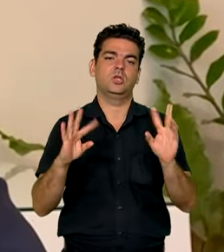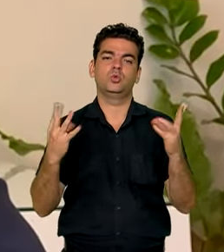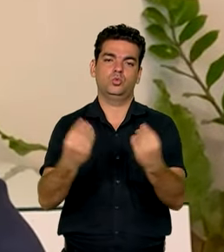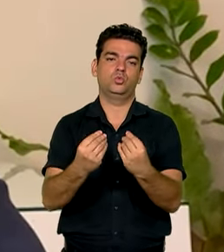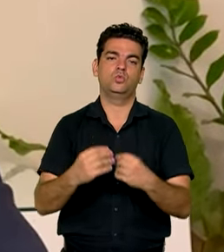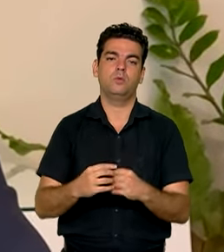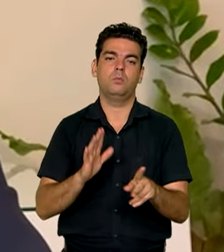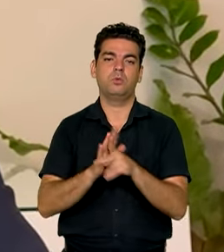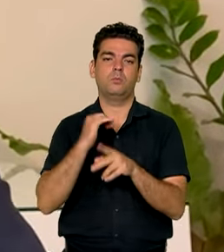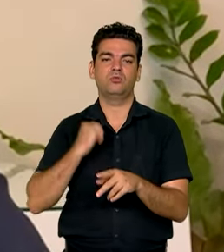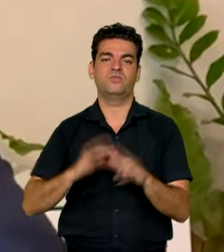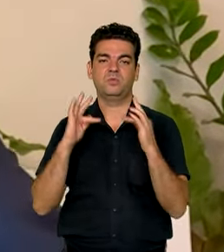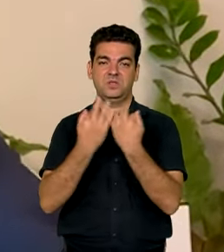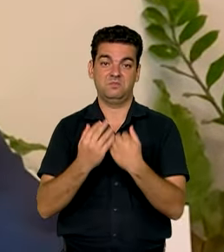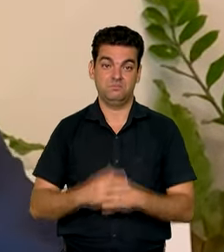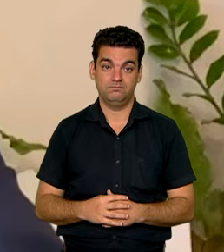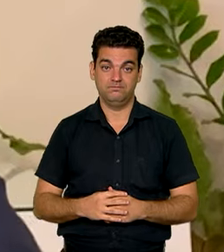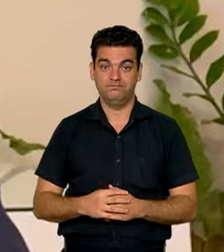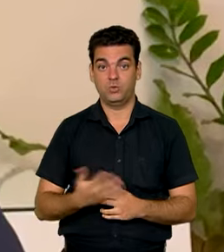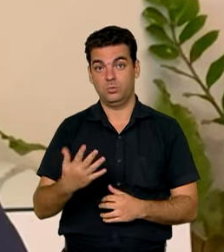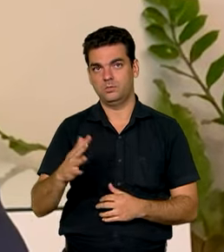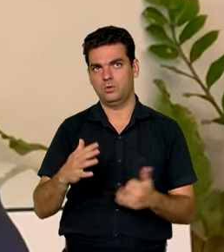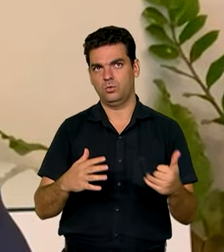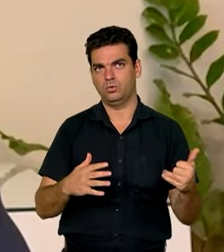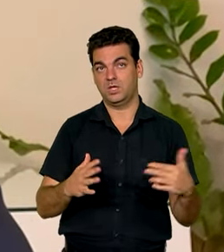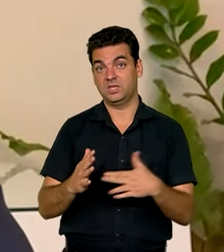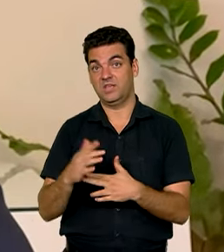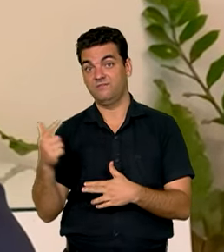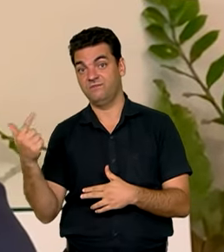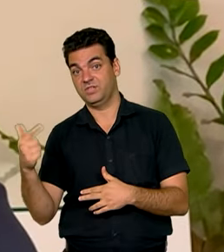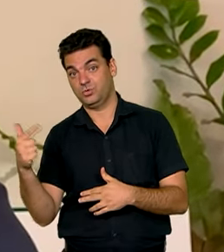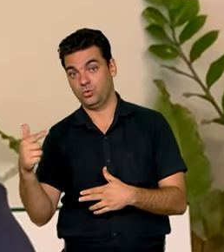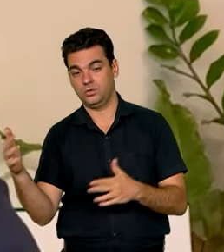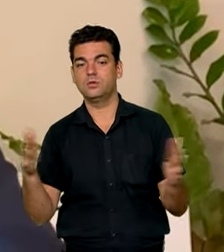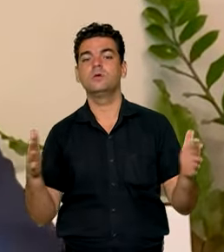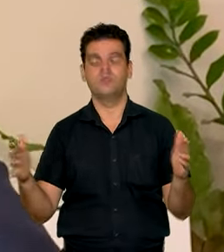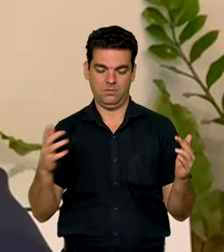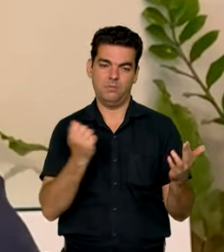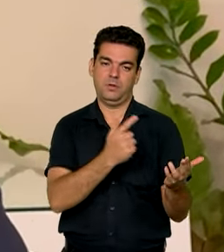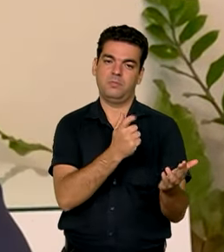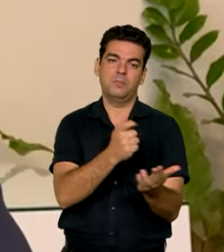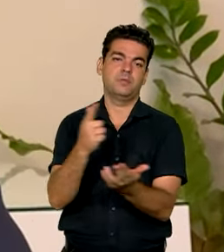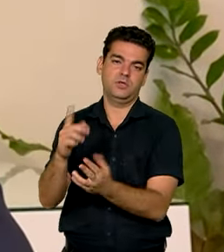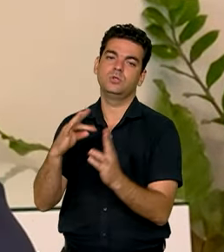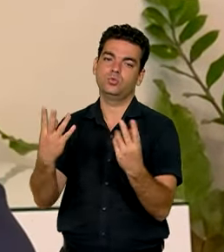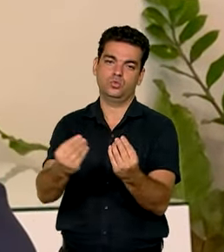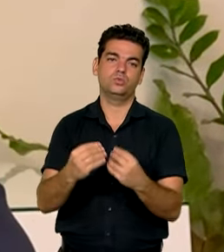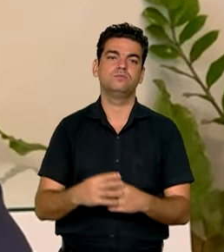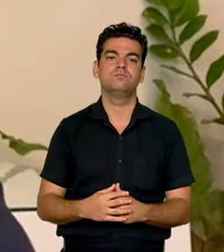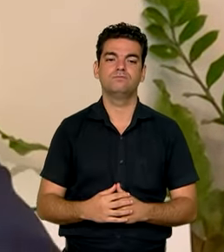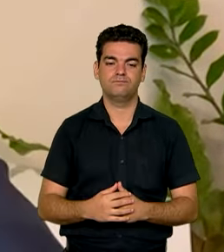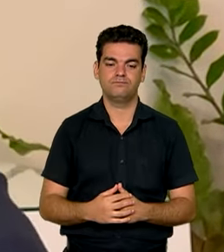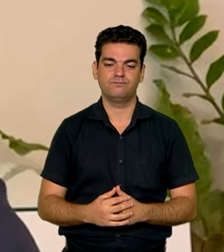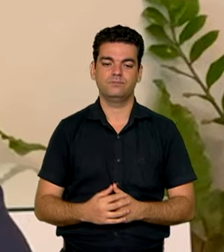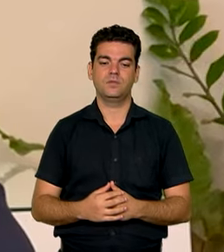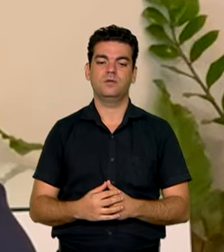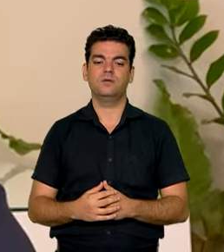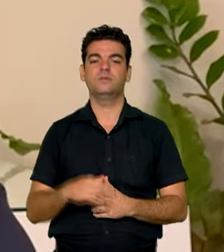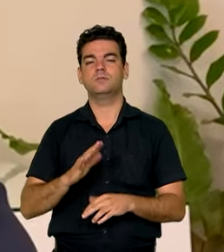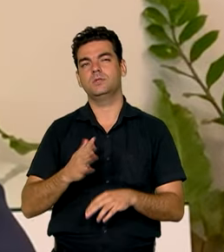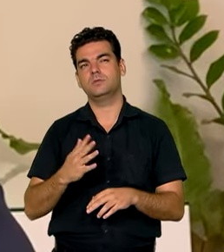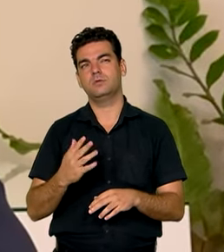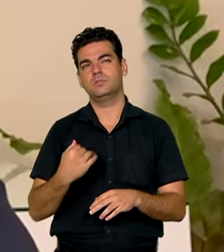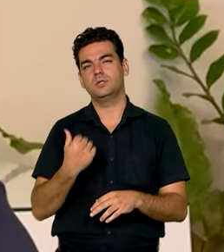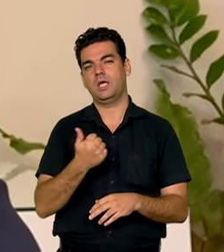Bolsa Família. Portanto, entre o dia 11 e o dia 22, nós vamos ter a liberação de